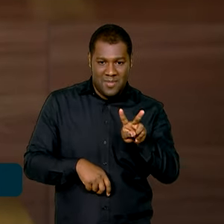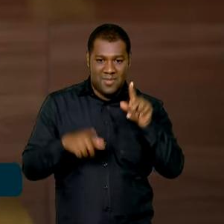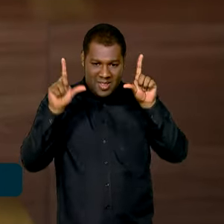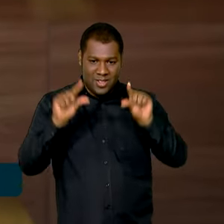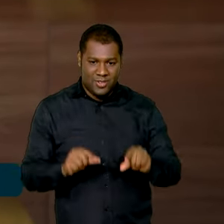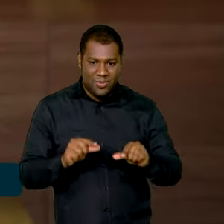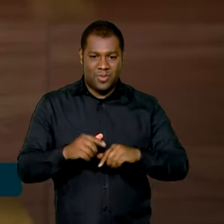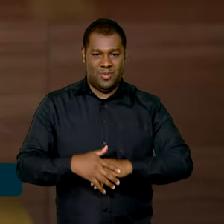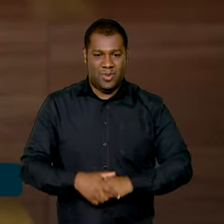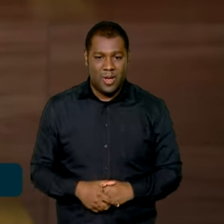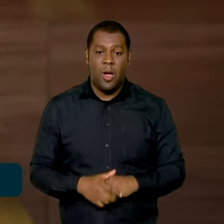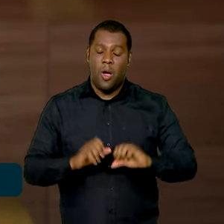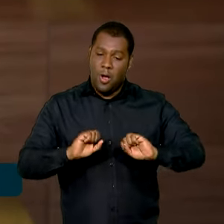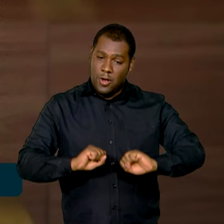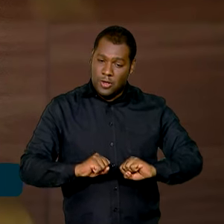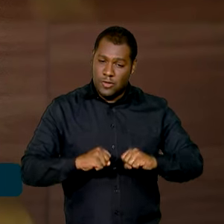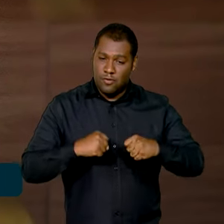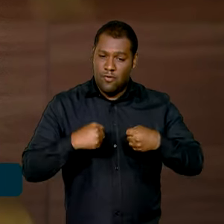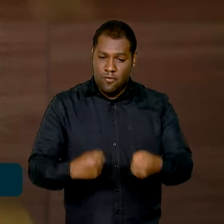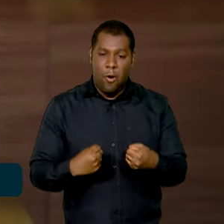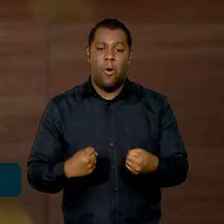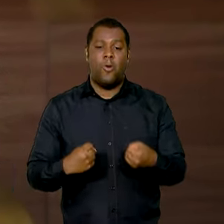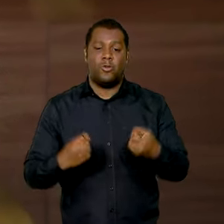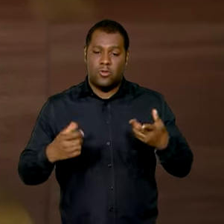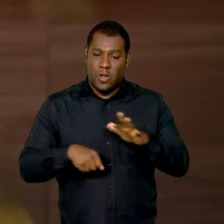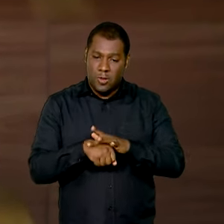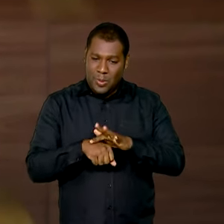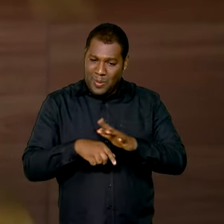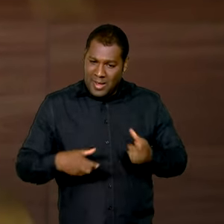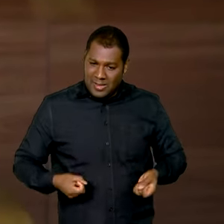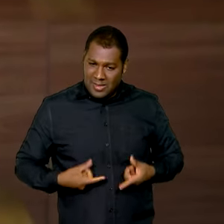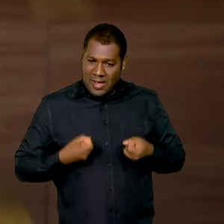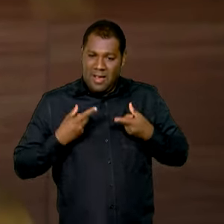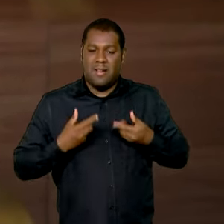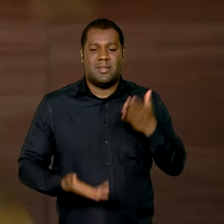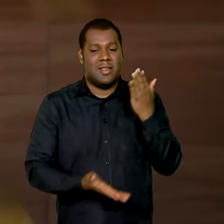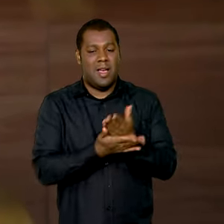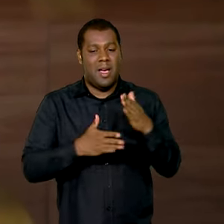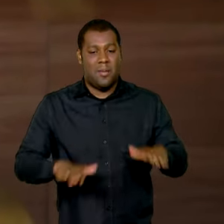desafio contra o câncer de colo do útero. Vacinar é um ato de amor.